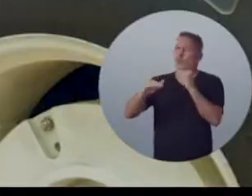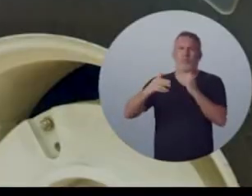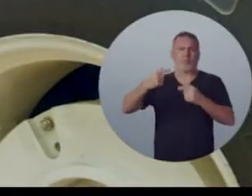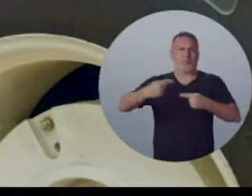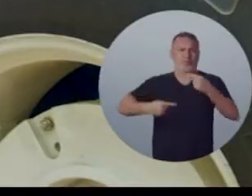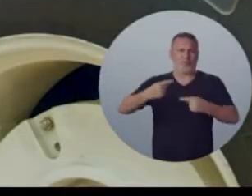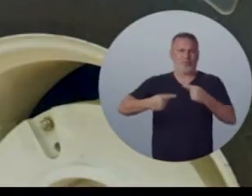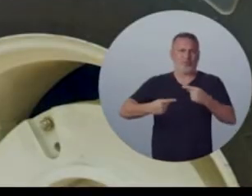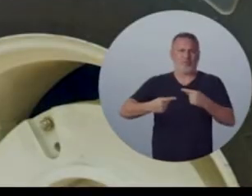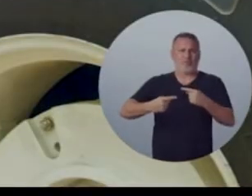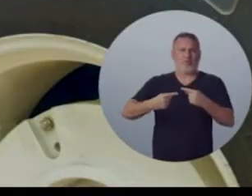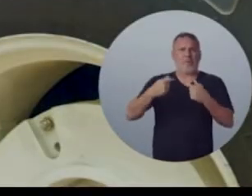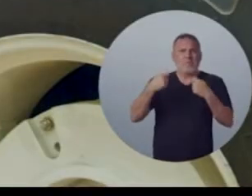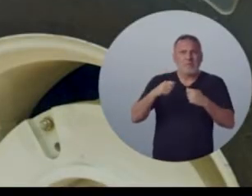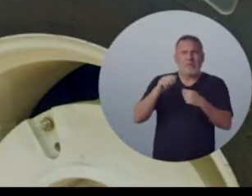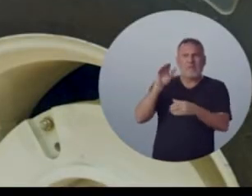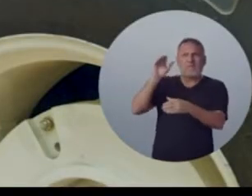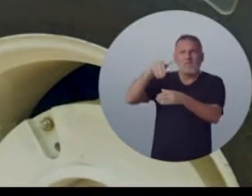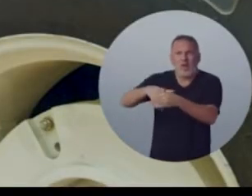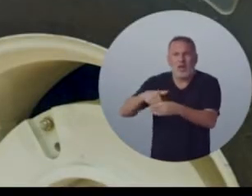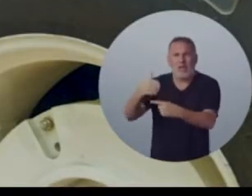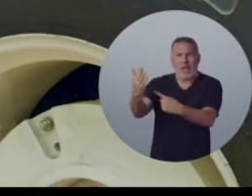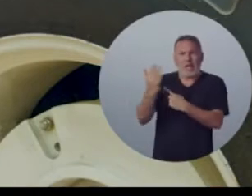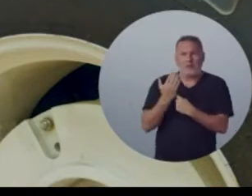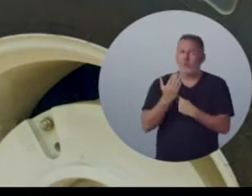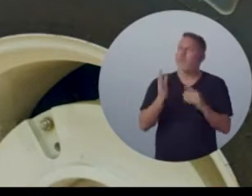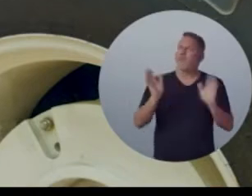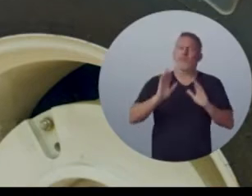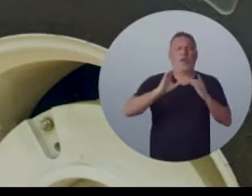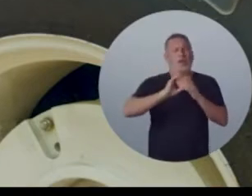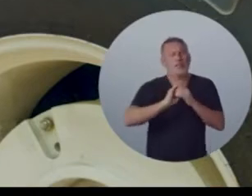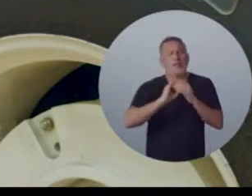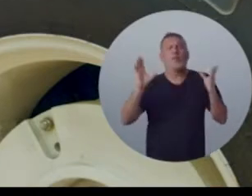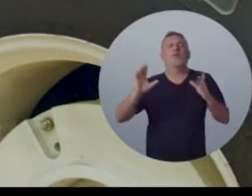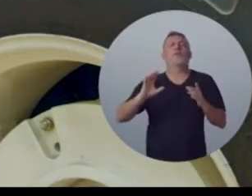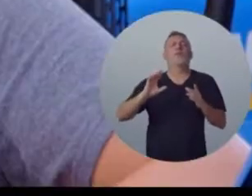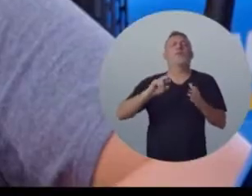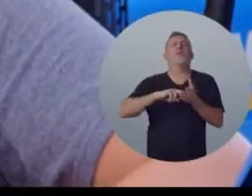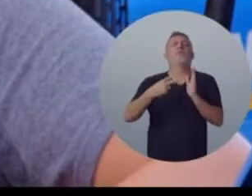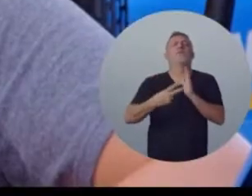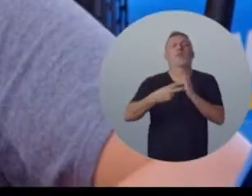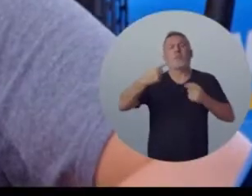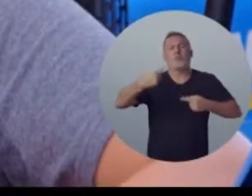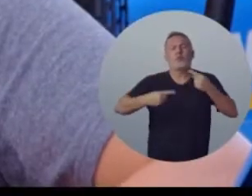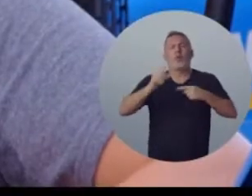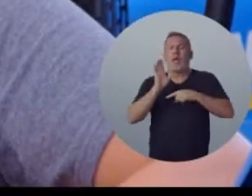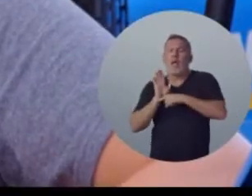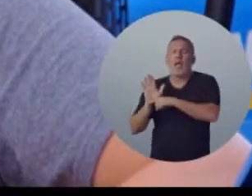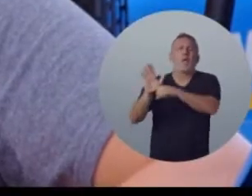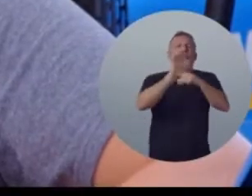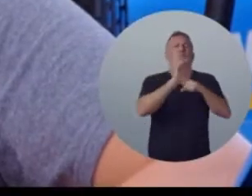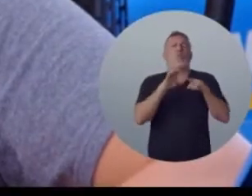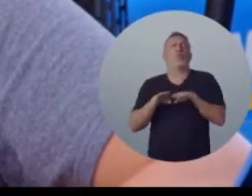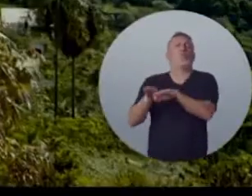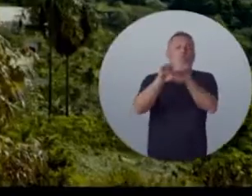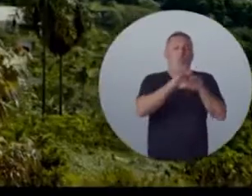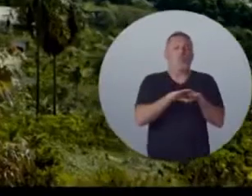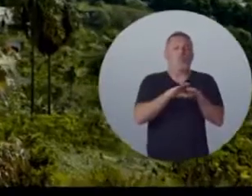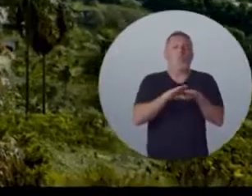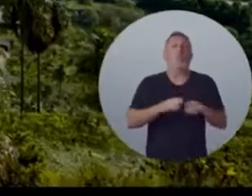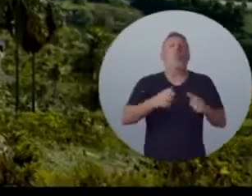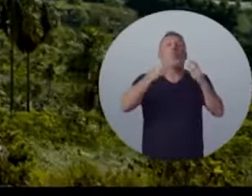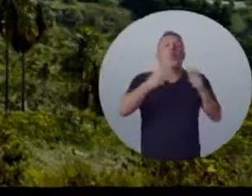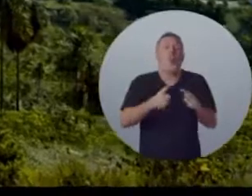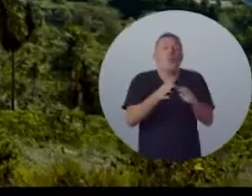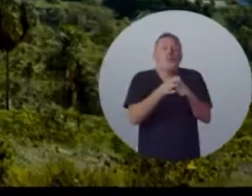A nossa comunidade não concorda com esse processo. A concorda com a democracia em que o parlamentar trabalha para todo o Estado. A